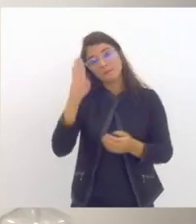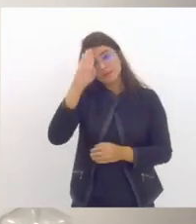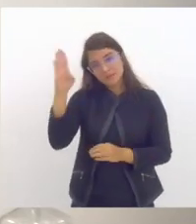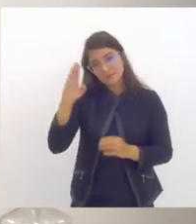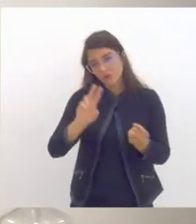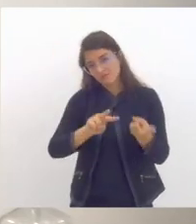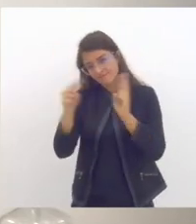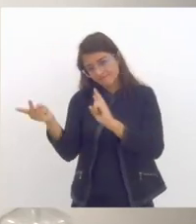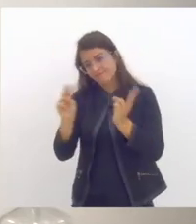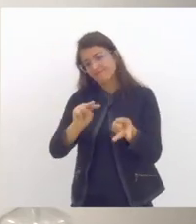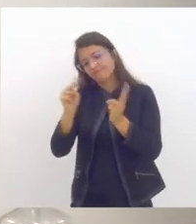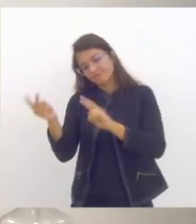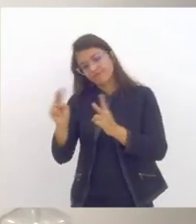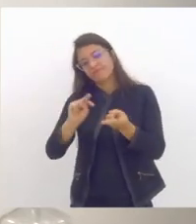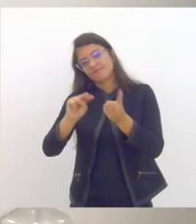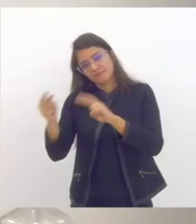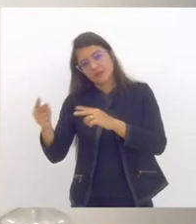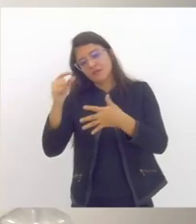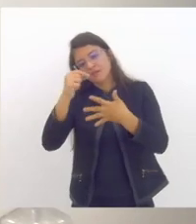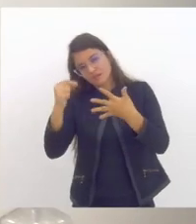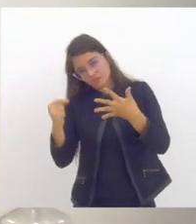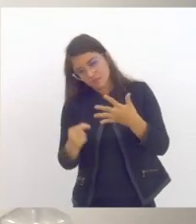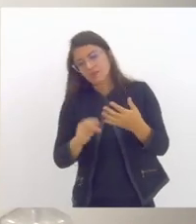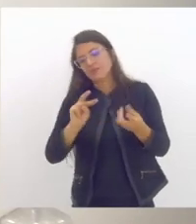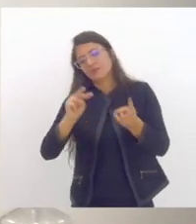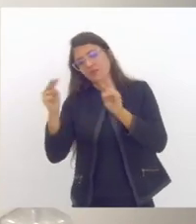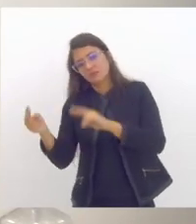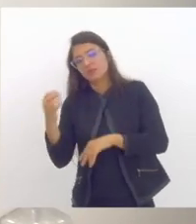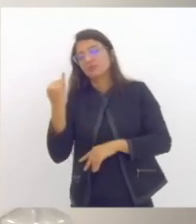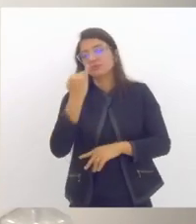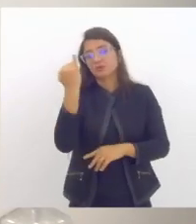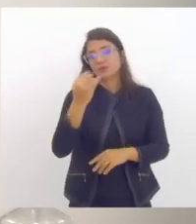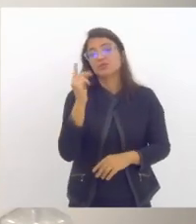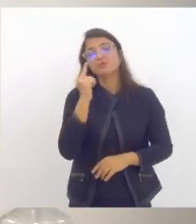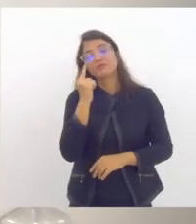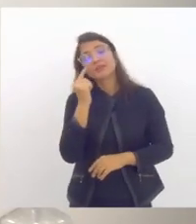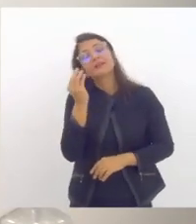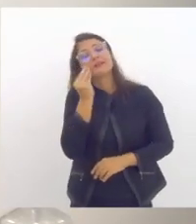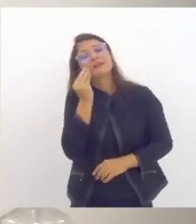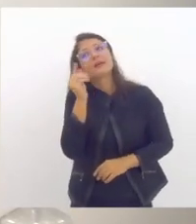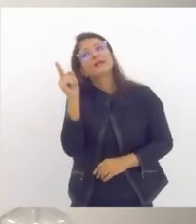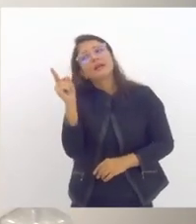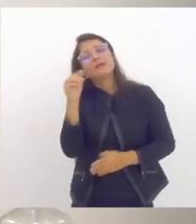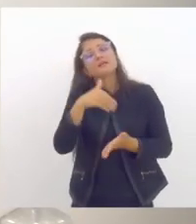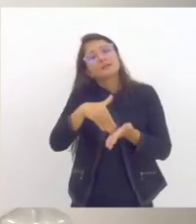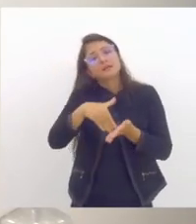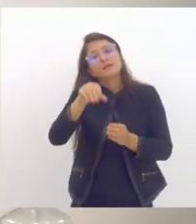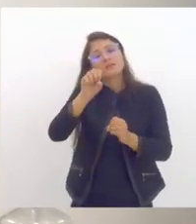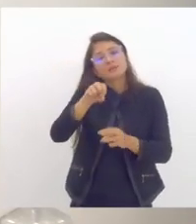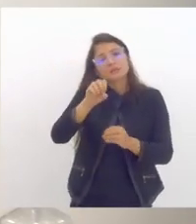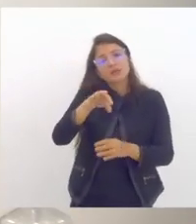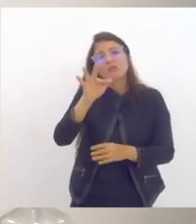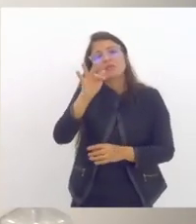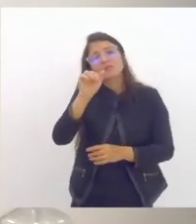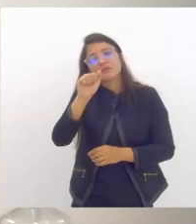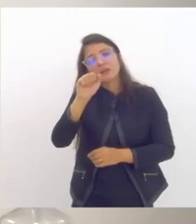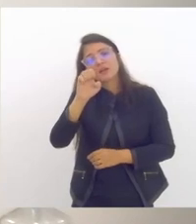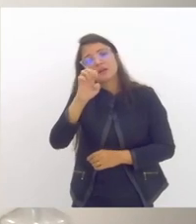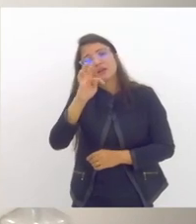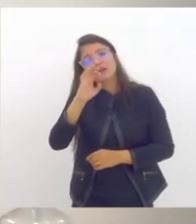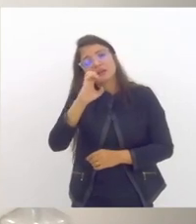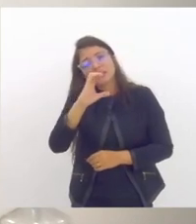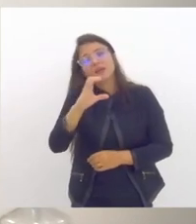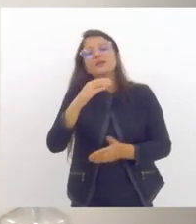que a gente tirou para tentar pactuar junto a secretaria de educação, junto a Faietec junto as secretarias de saúde do estado do